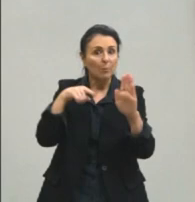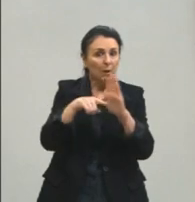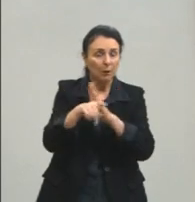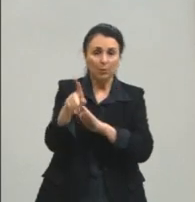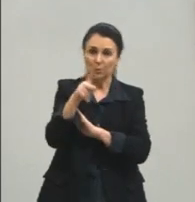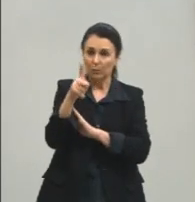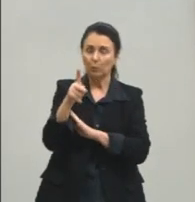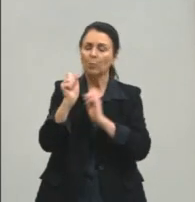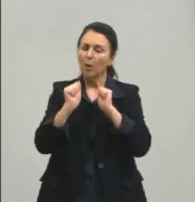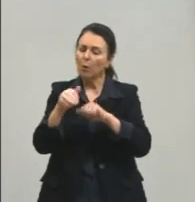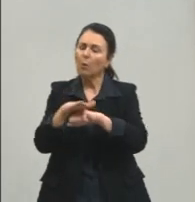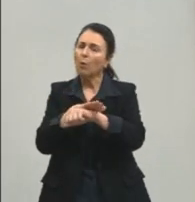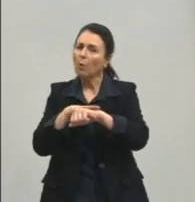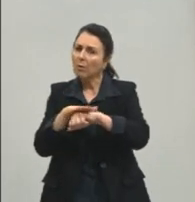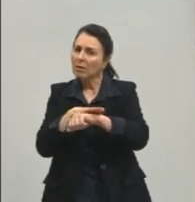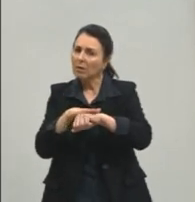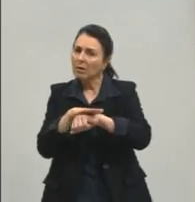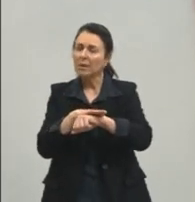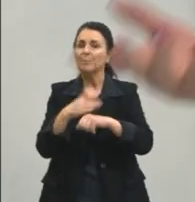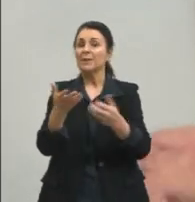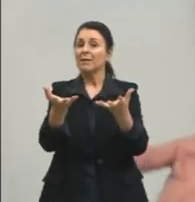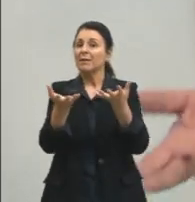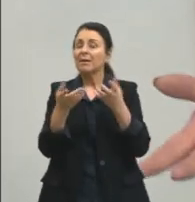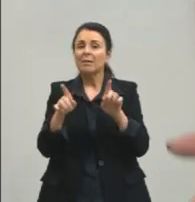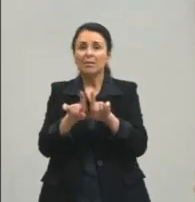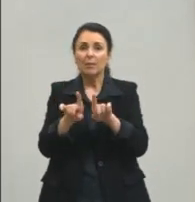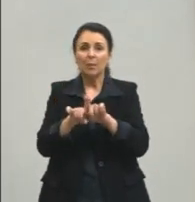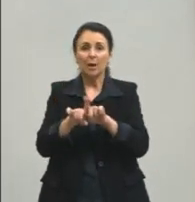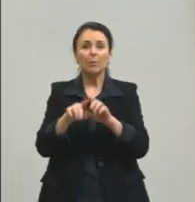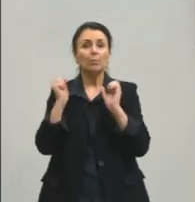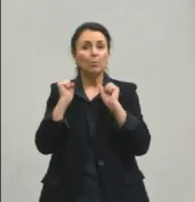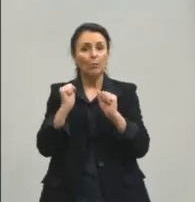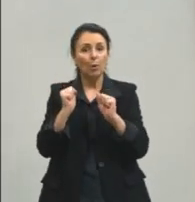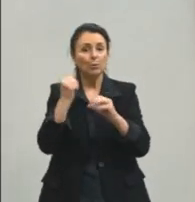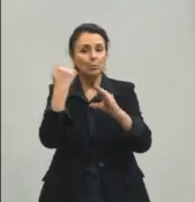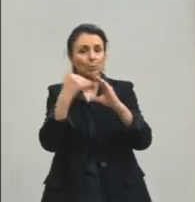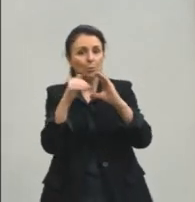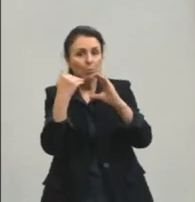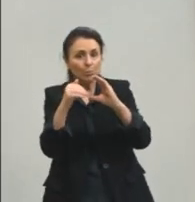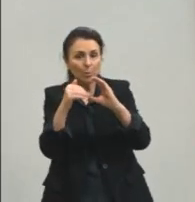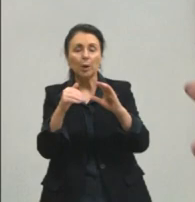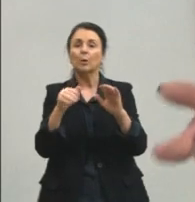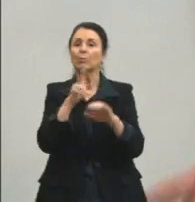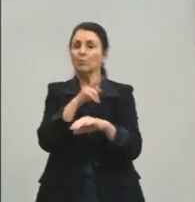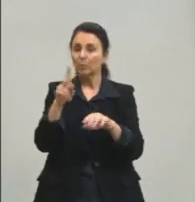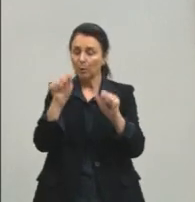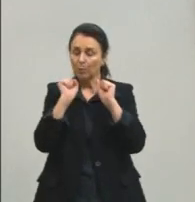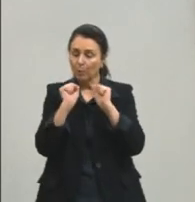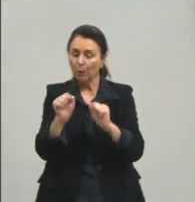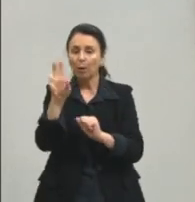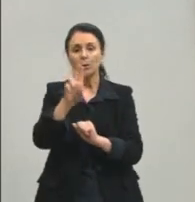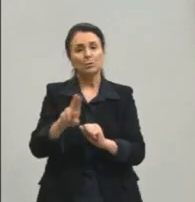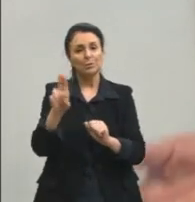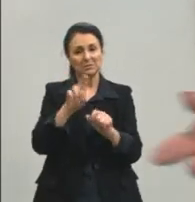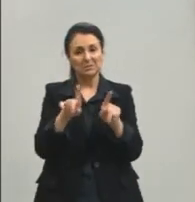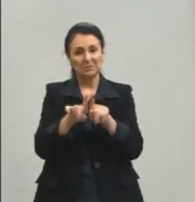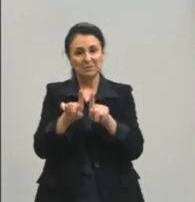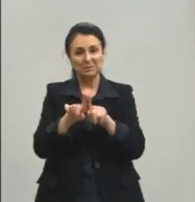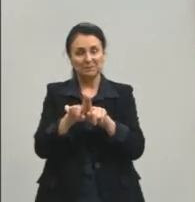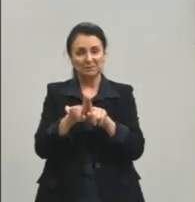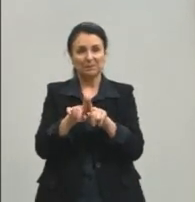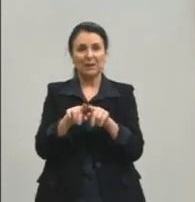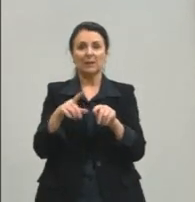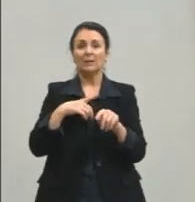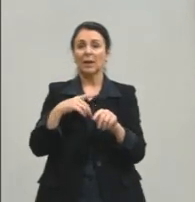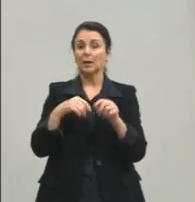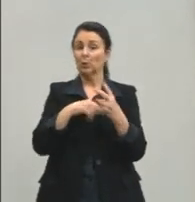conversar. E caso vocês queiram também, vocês podem me mandar mensagens através do e-mail do Educar. Então vocês têm